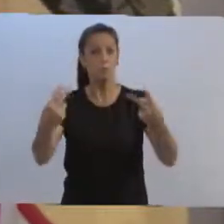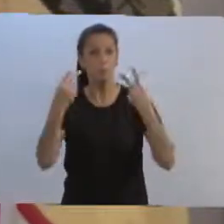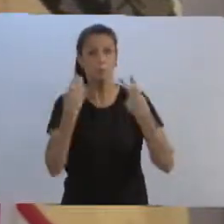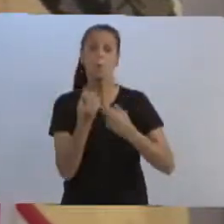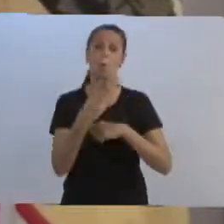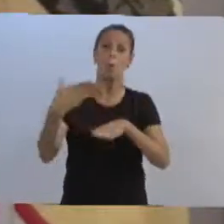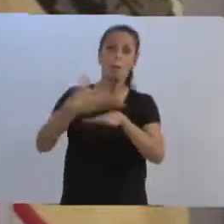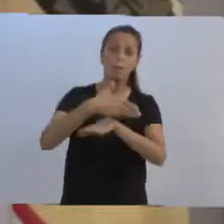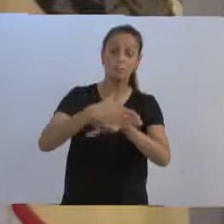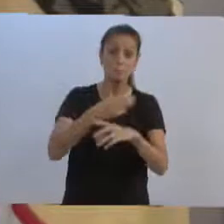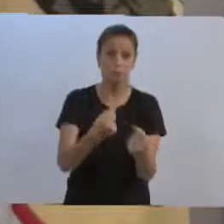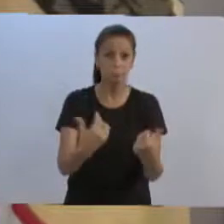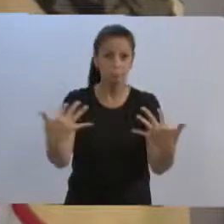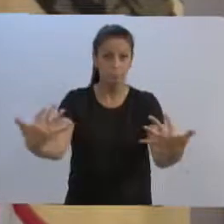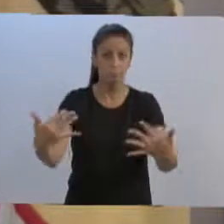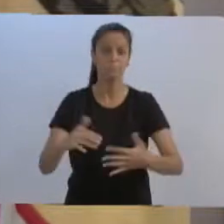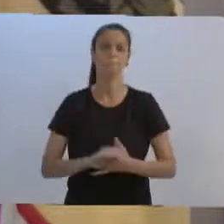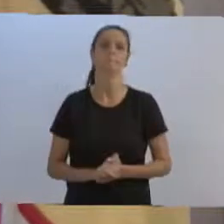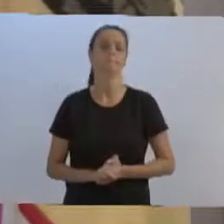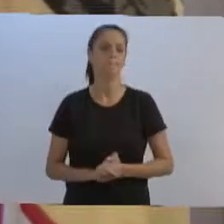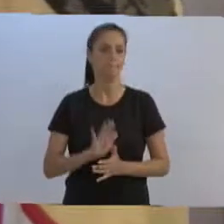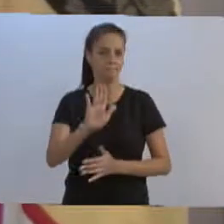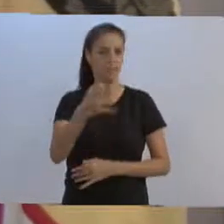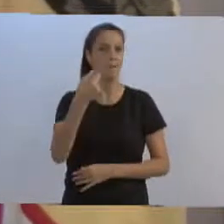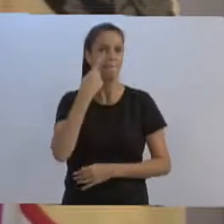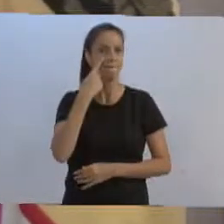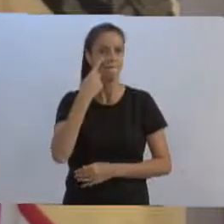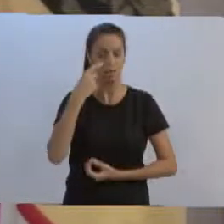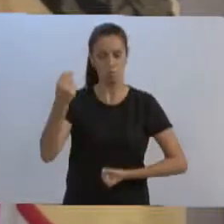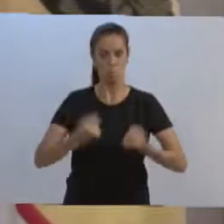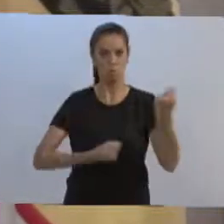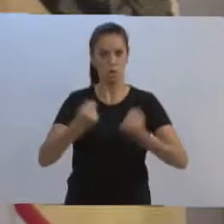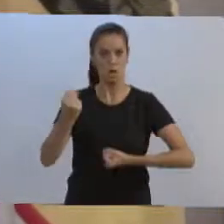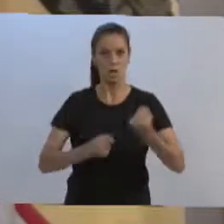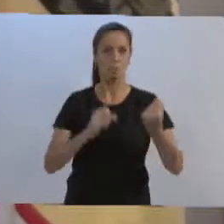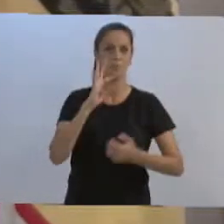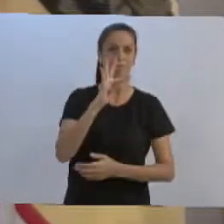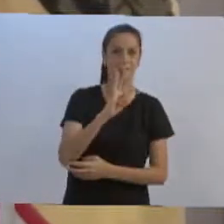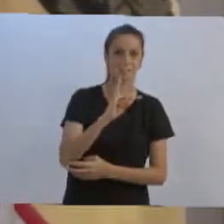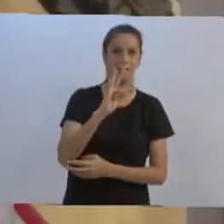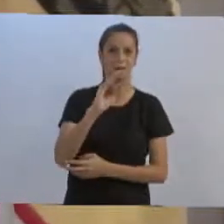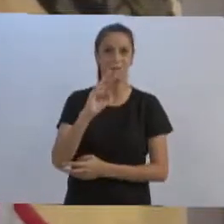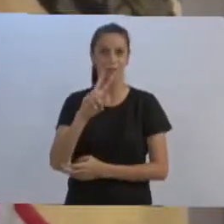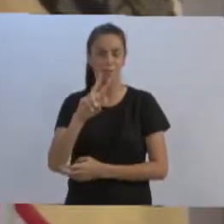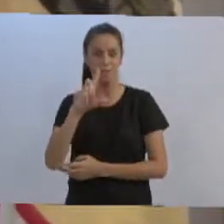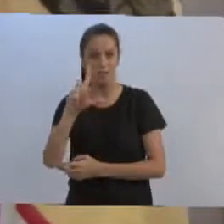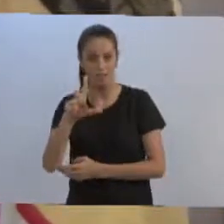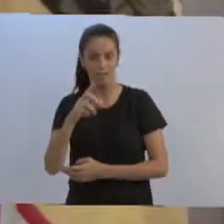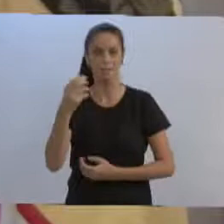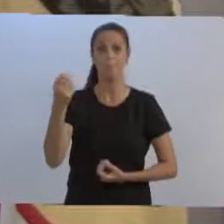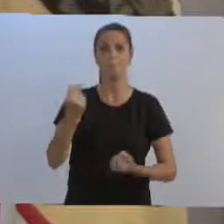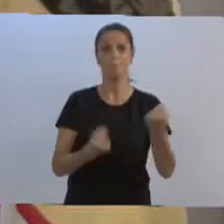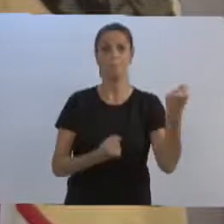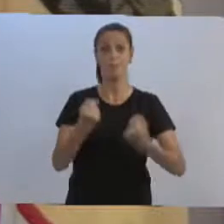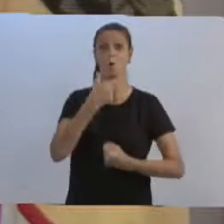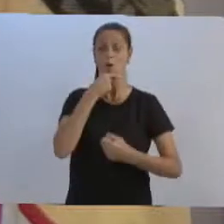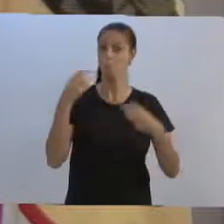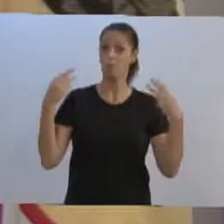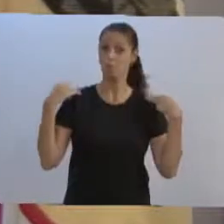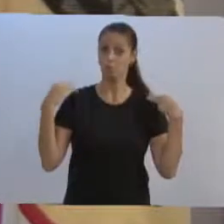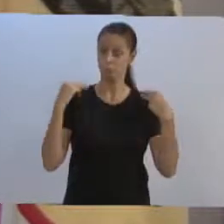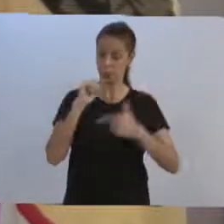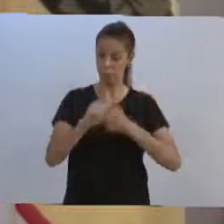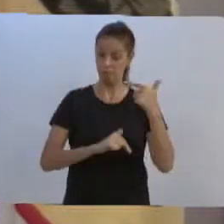Vai um carro da TV Legislativa, vai o motorista da TV Legislativa,